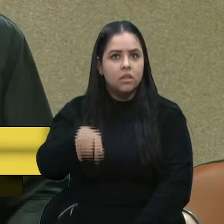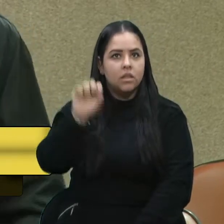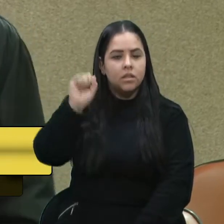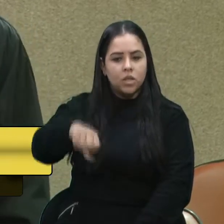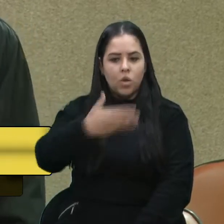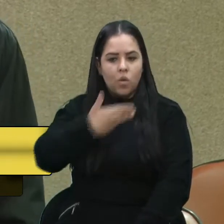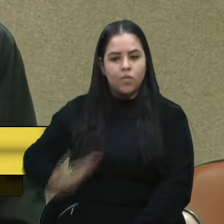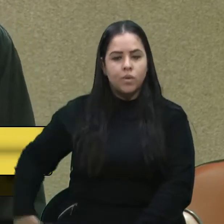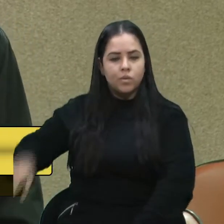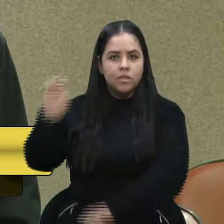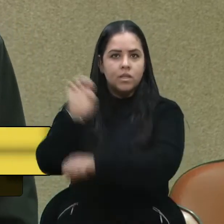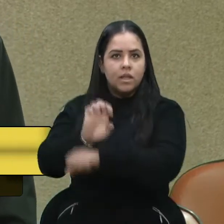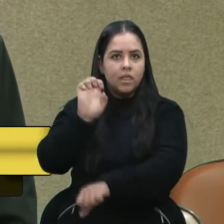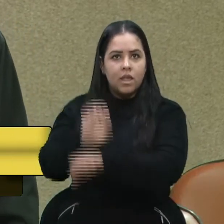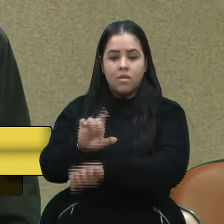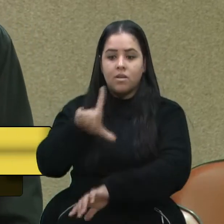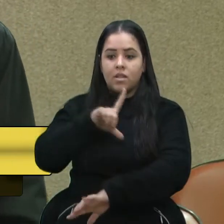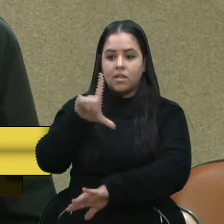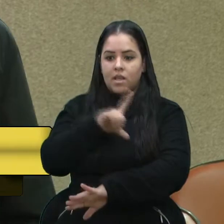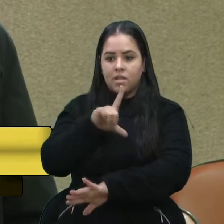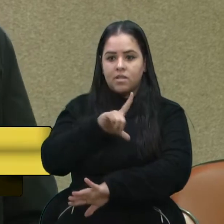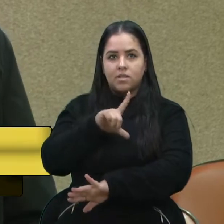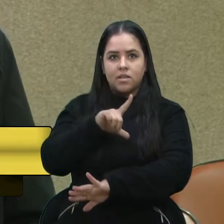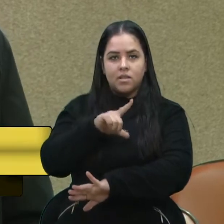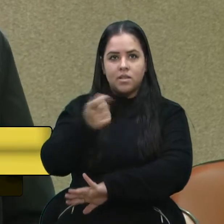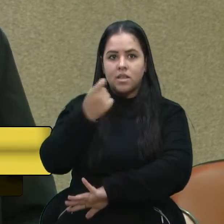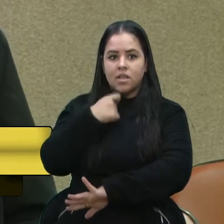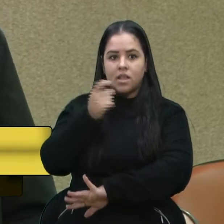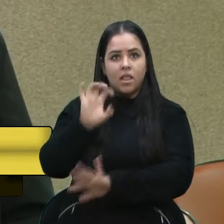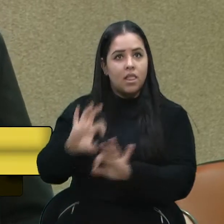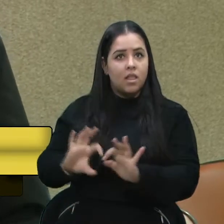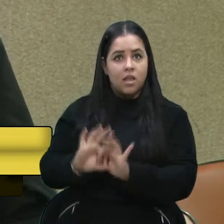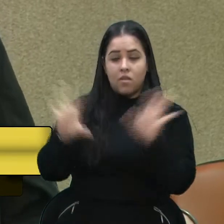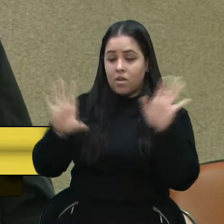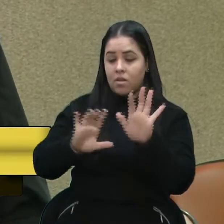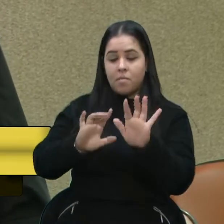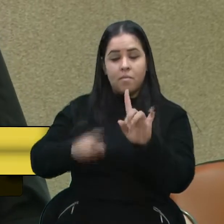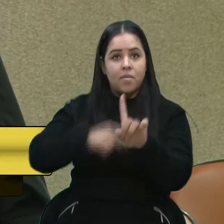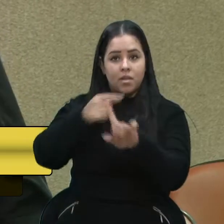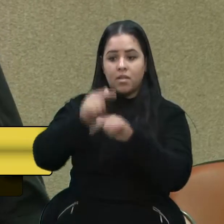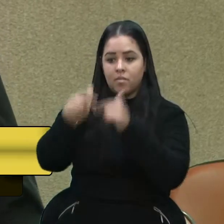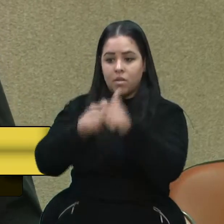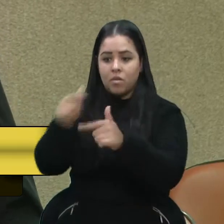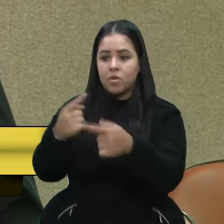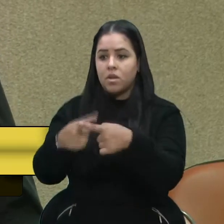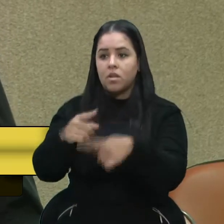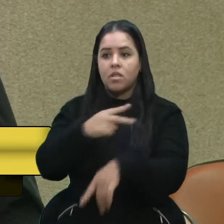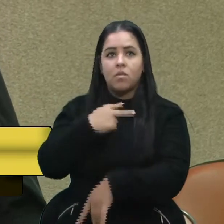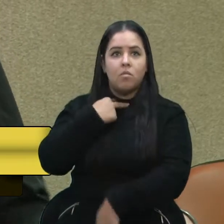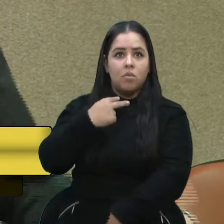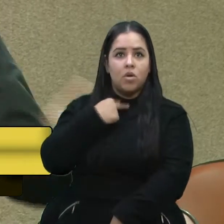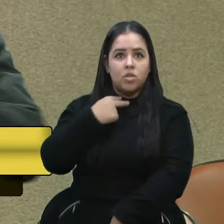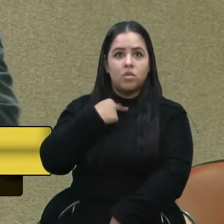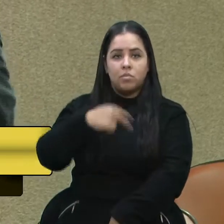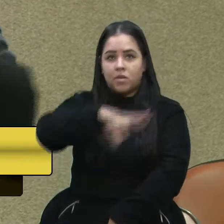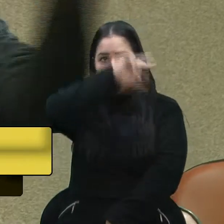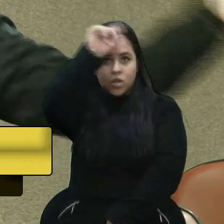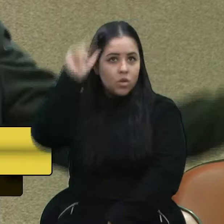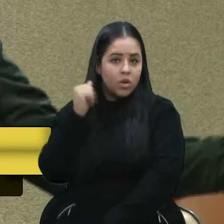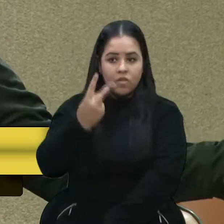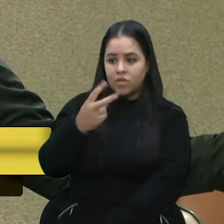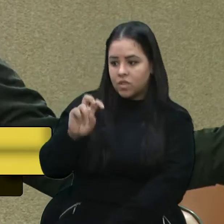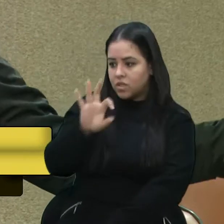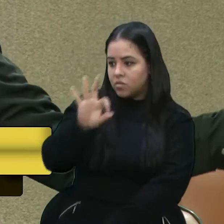protocolos que devem surgir na sexta-feira, liberar mais trabalhadores, porque não dá para a Prefeitura continuar com 25%, os vereadores estão